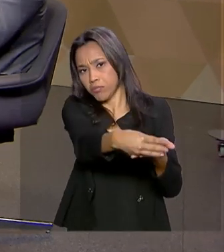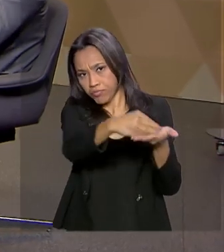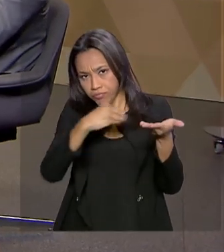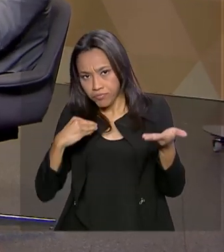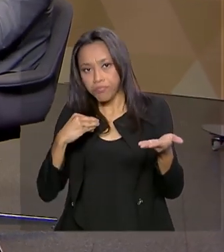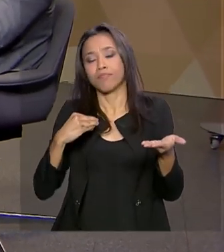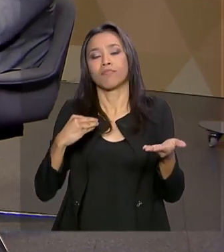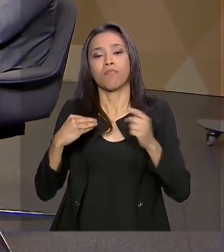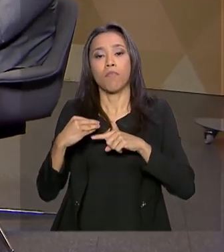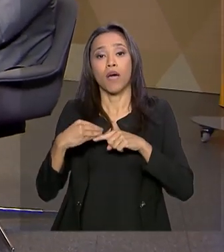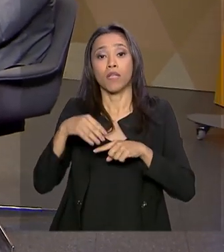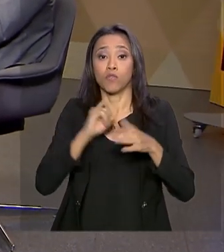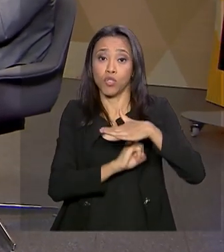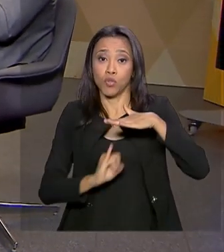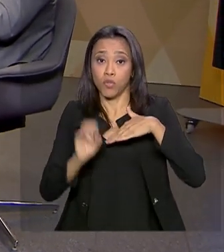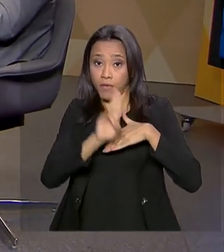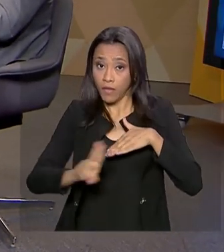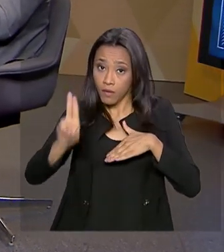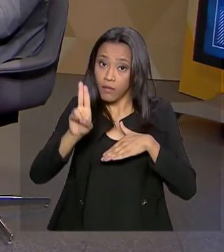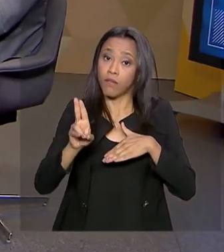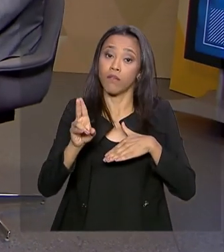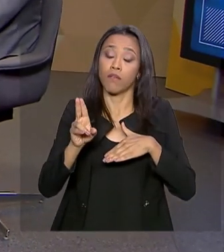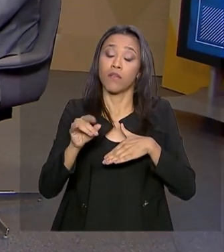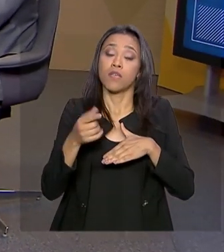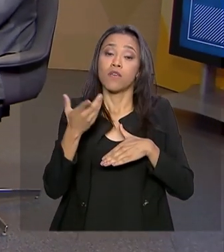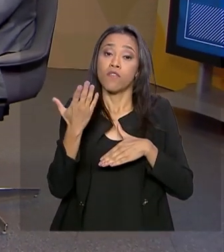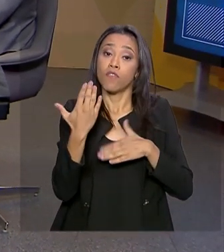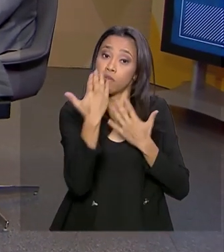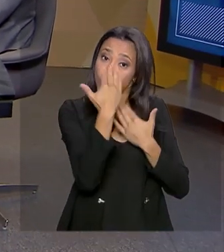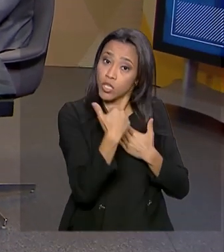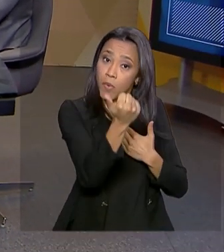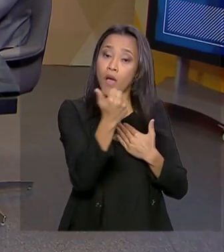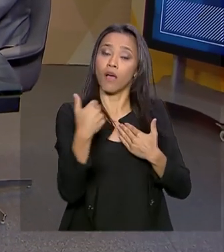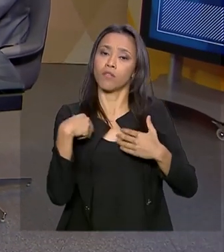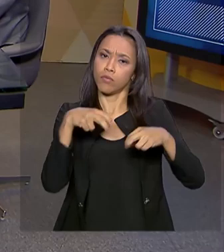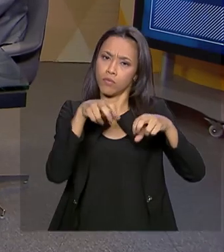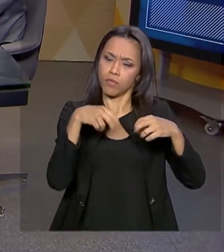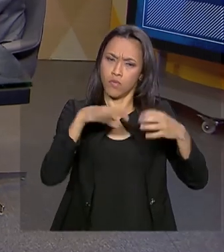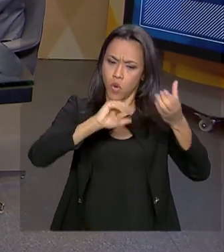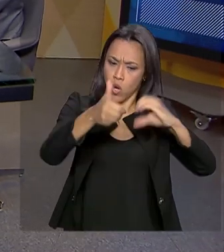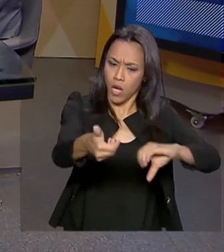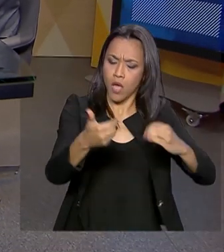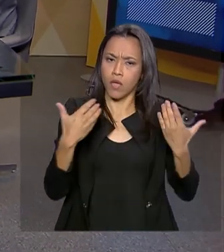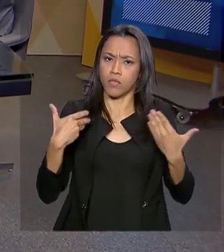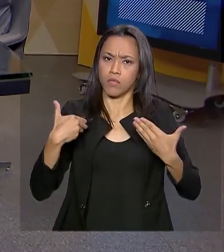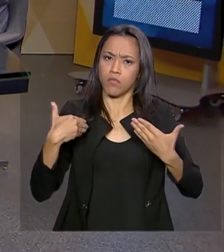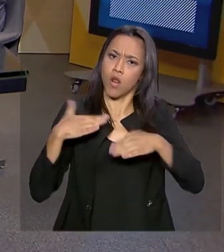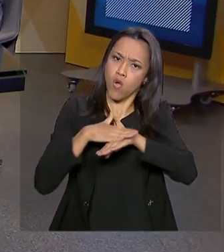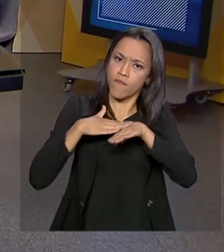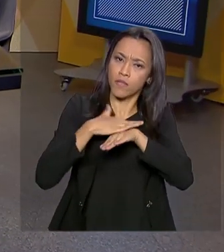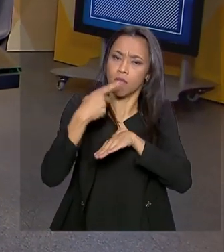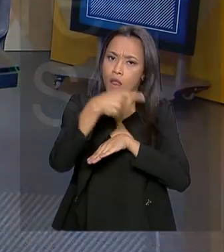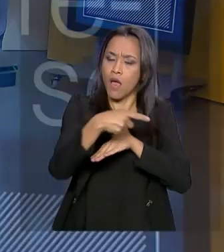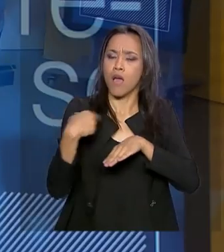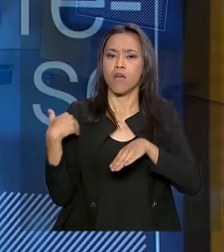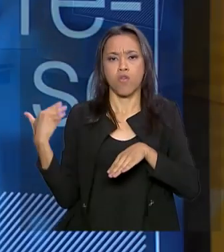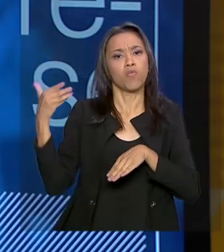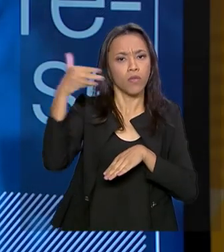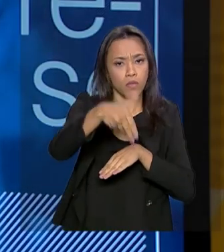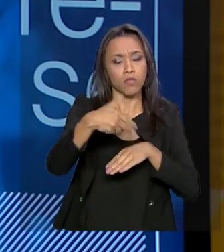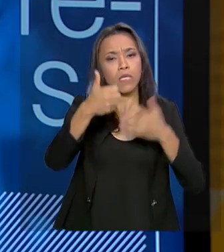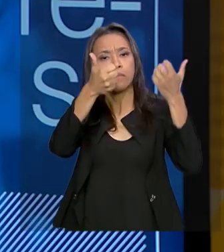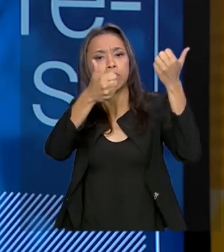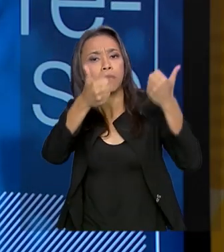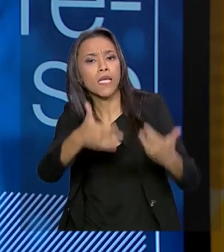Então, fomos chamados ao Congresso, fomos convidados para a Comissão de Educação, Finanças e Tributação. Sempre estamos indo para esclarecer esses vários